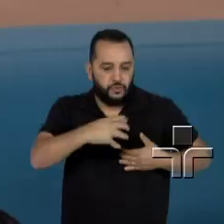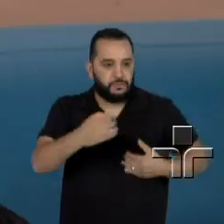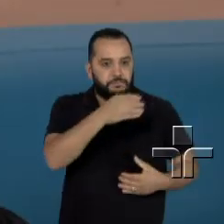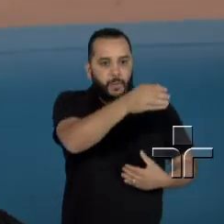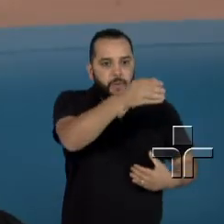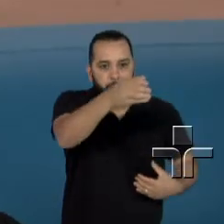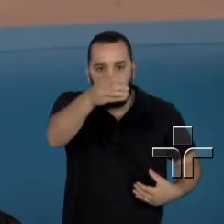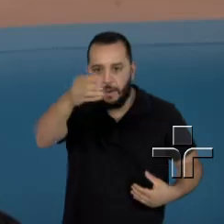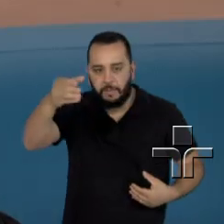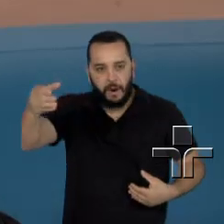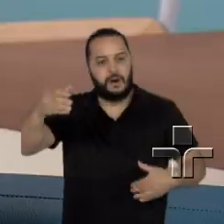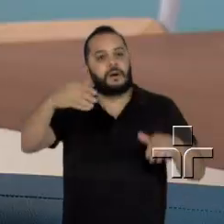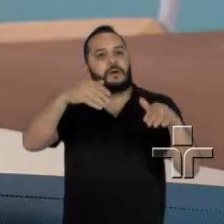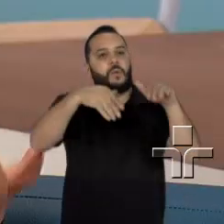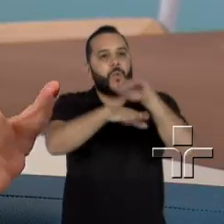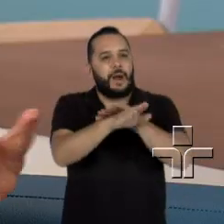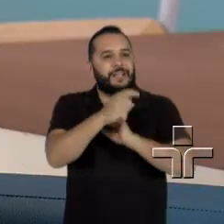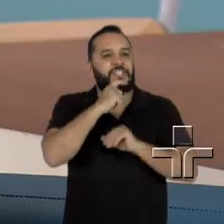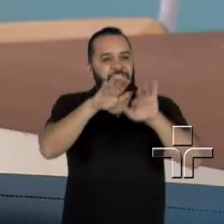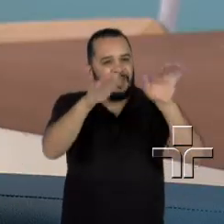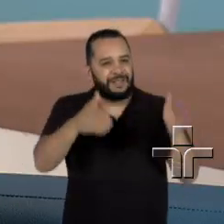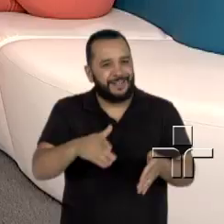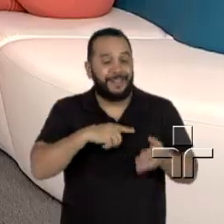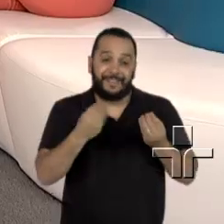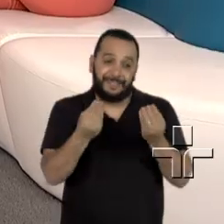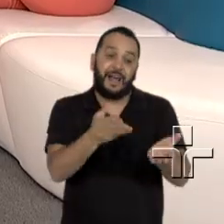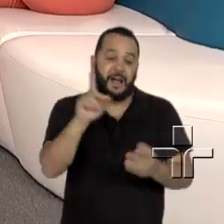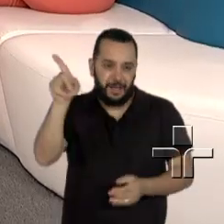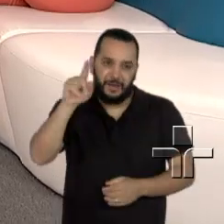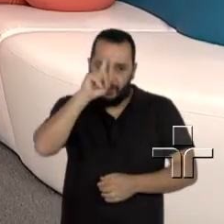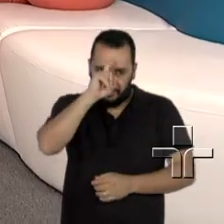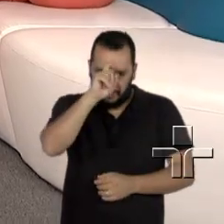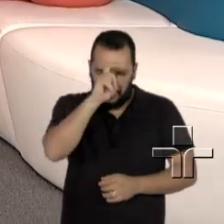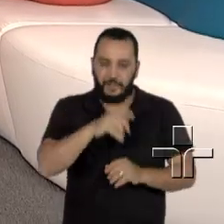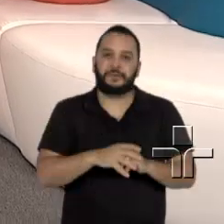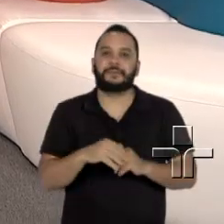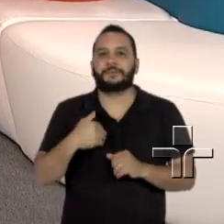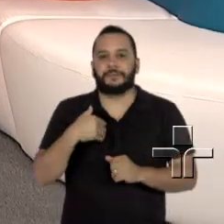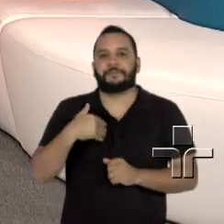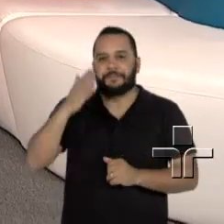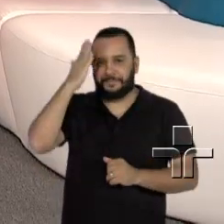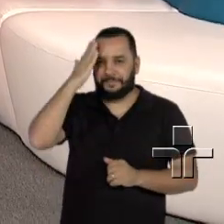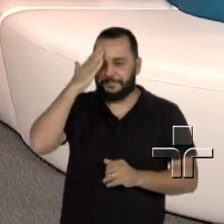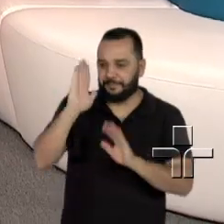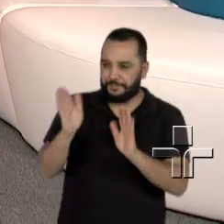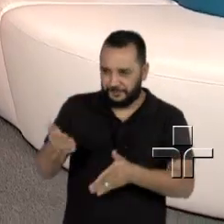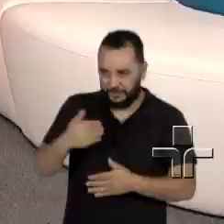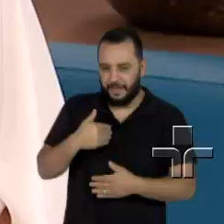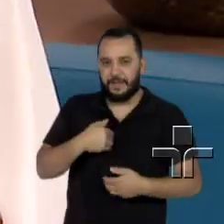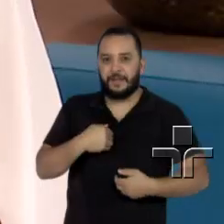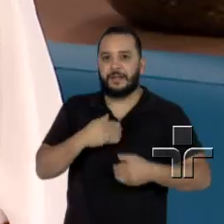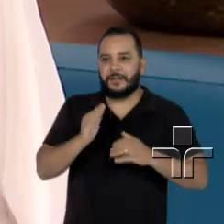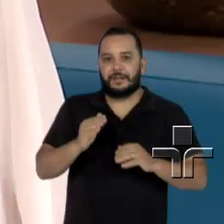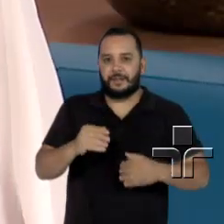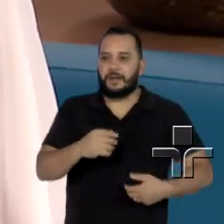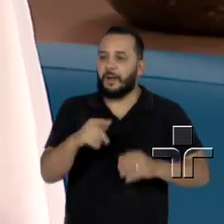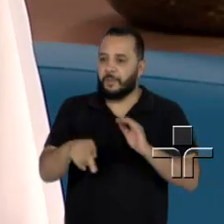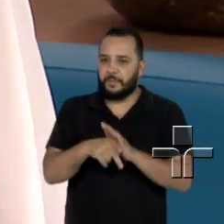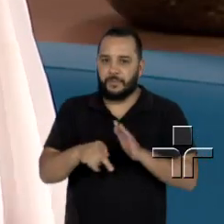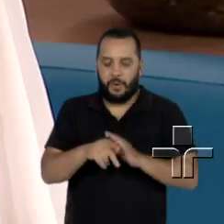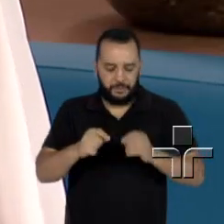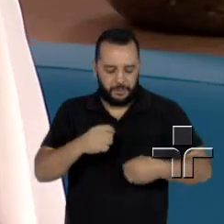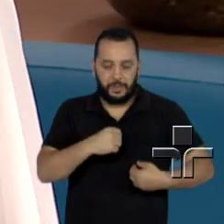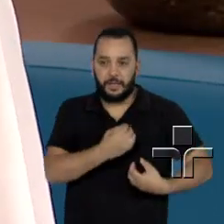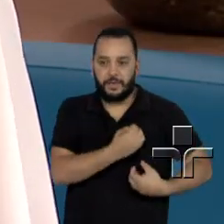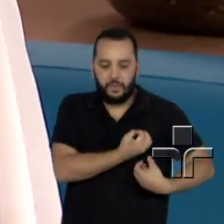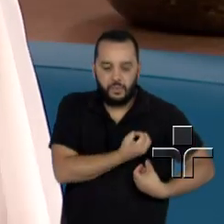doação dos leites, então a criança recebe no hospital. Não, a gente sabe que esses bancos de leite são fundamentais, salvam a vida de